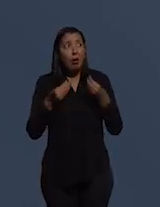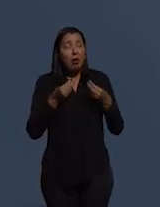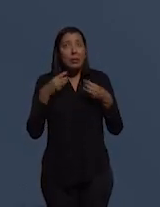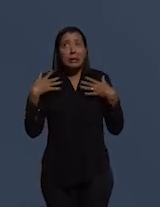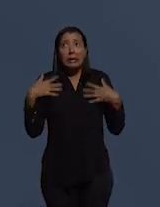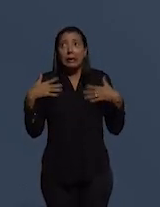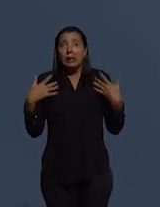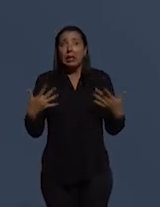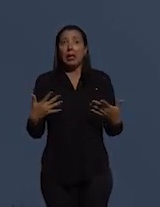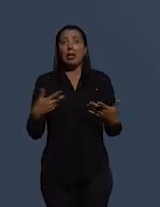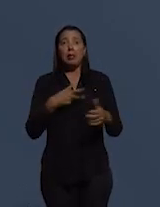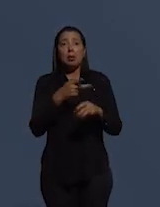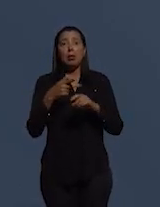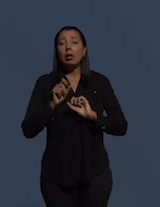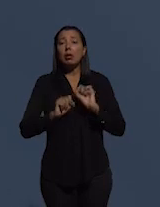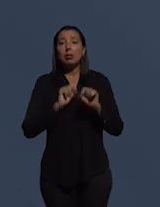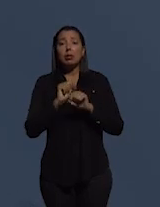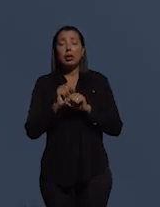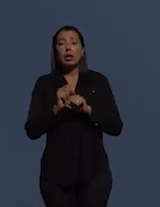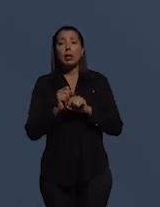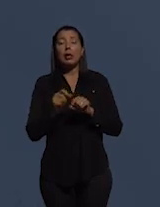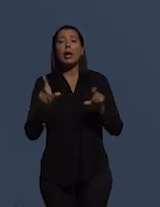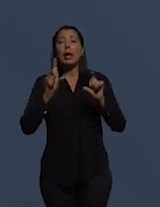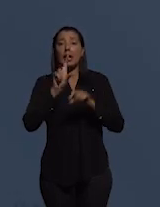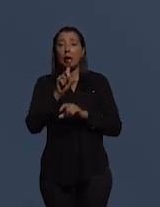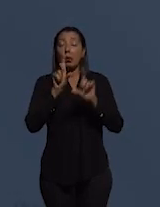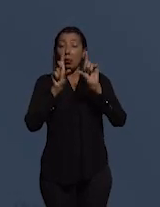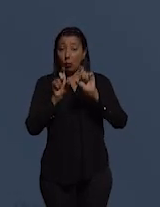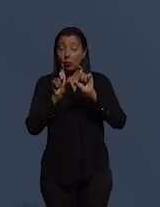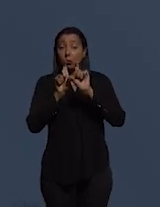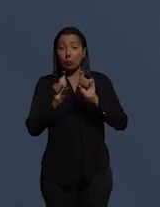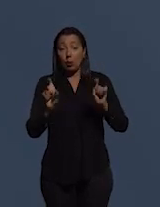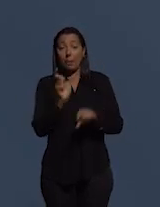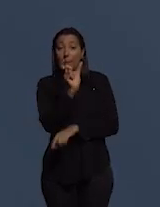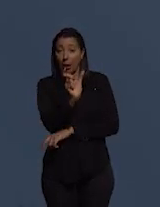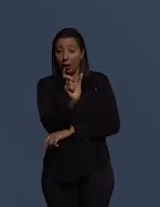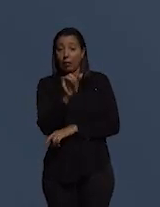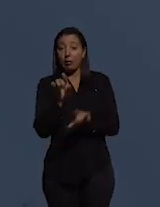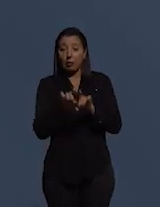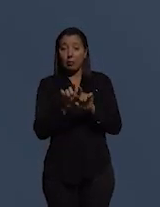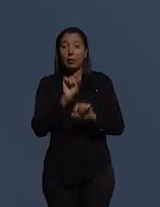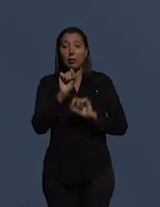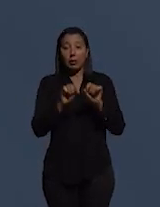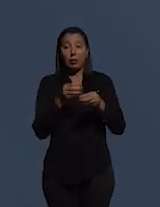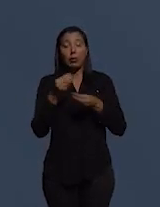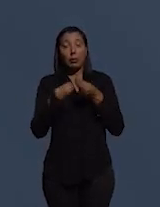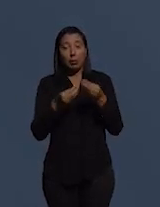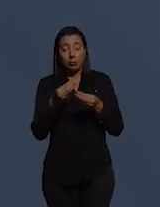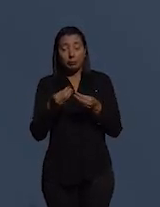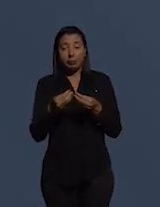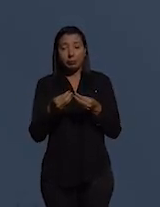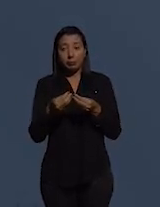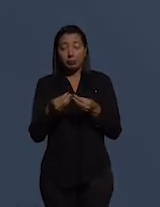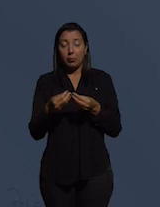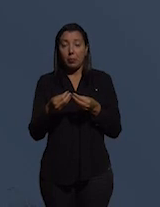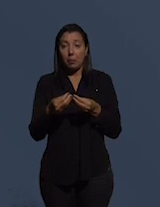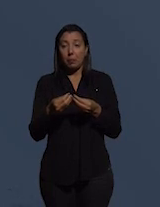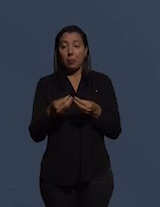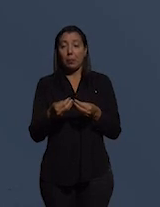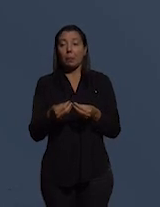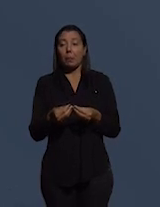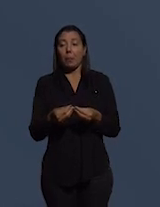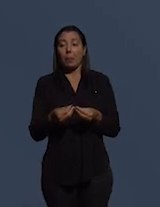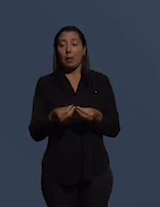buscando a etimologia referida pelo Leonardo de corrupção enquanto corruptos,